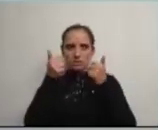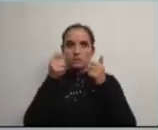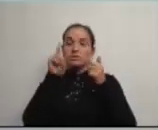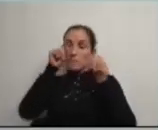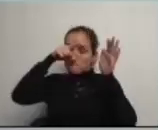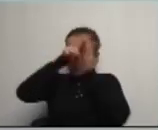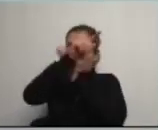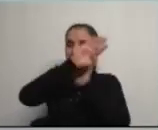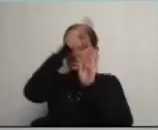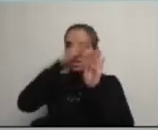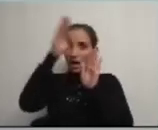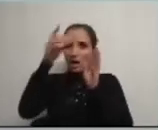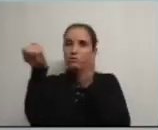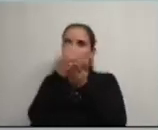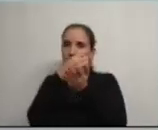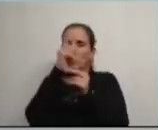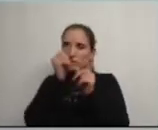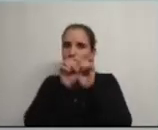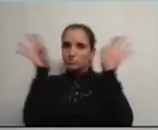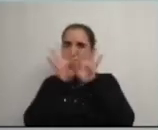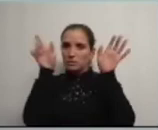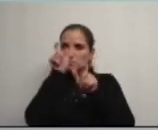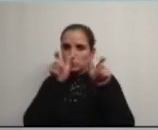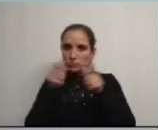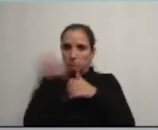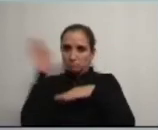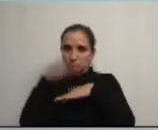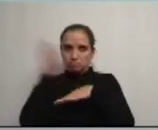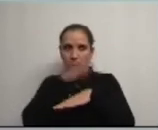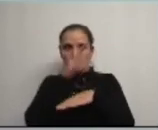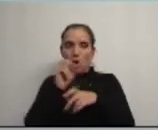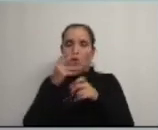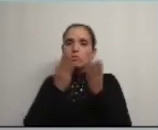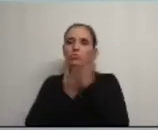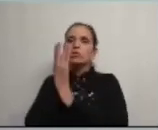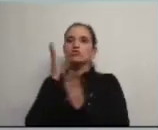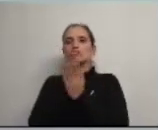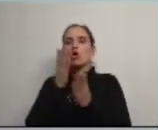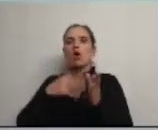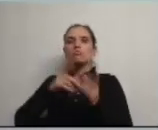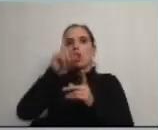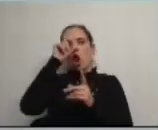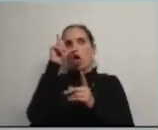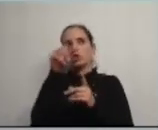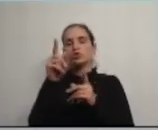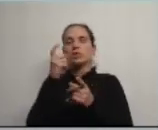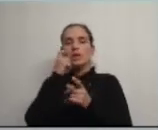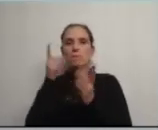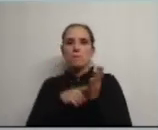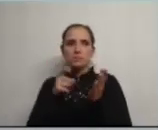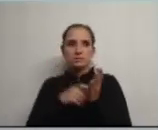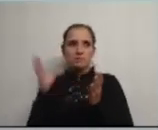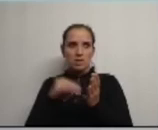Profunda e a sua desertificação ou se vai continuar com os grandes investimentos longe daqueles que mais